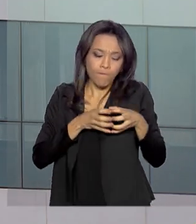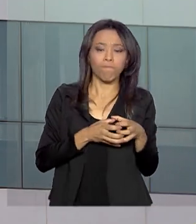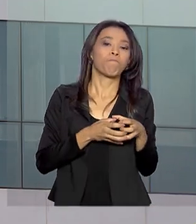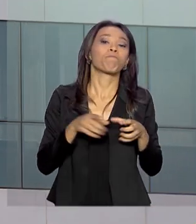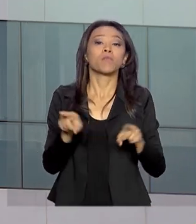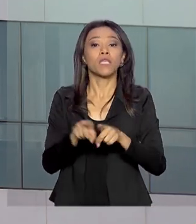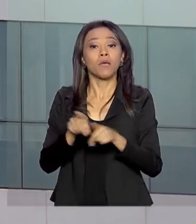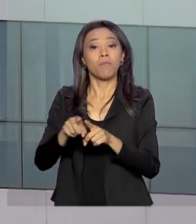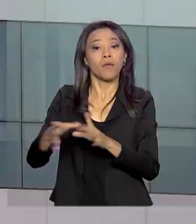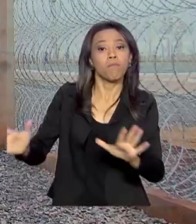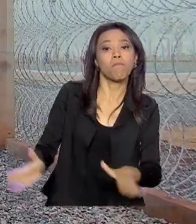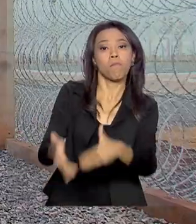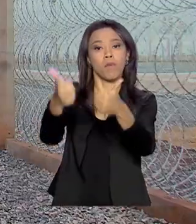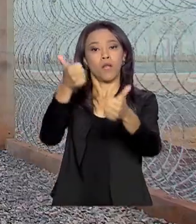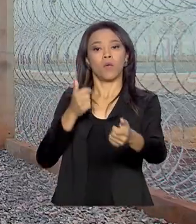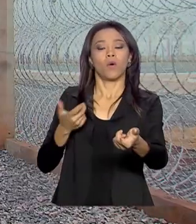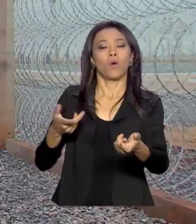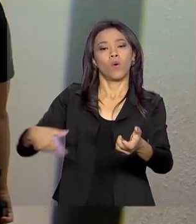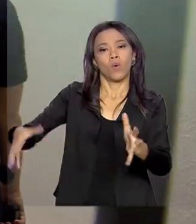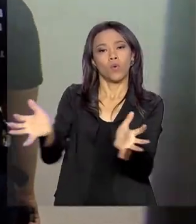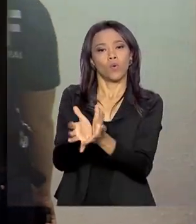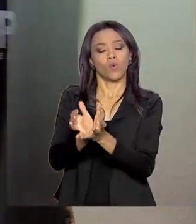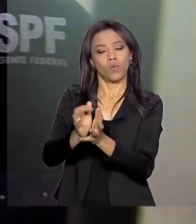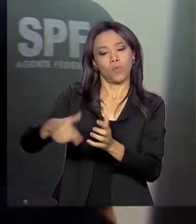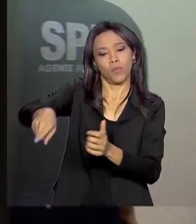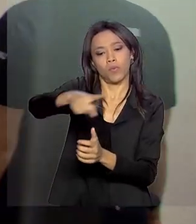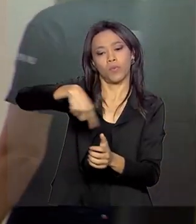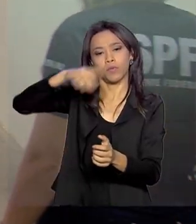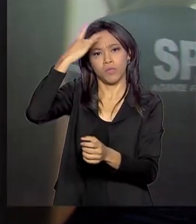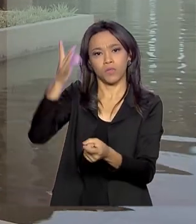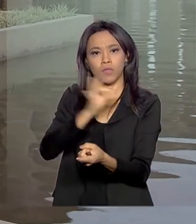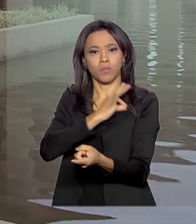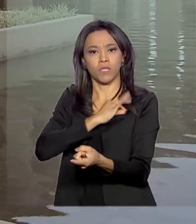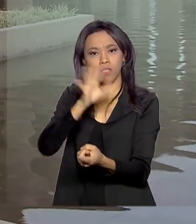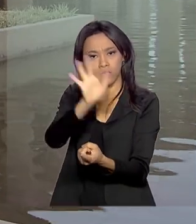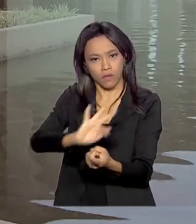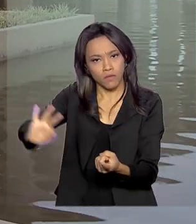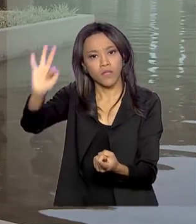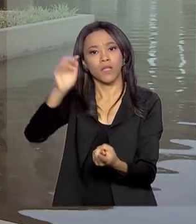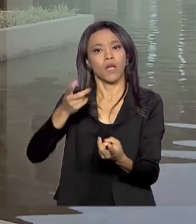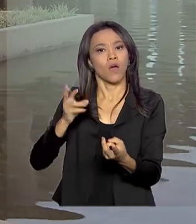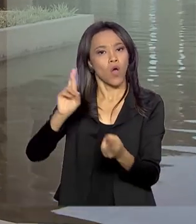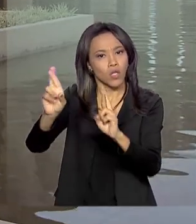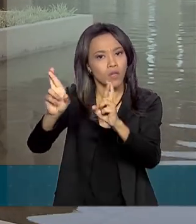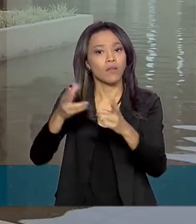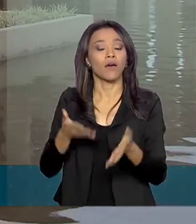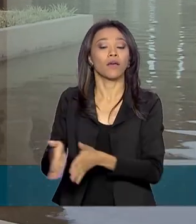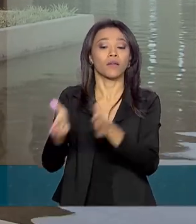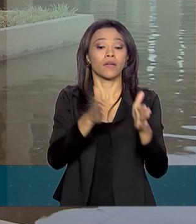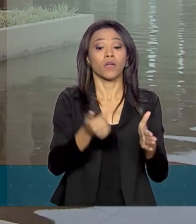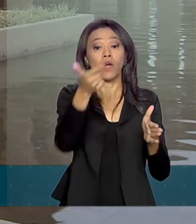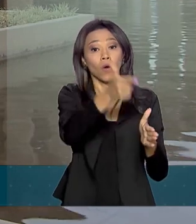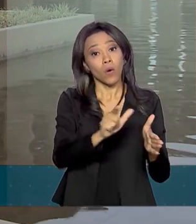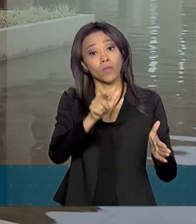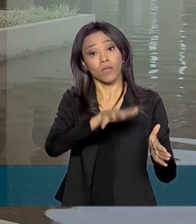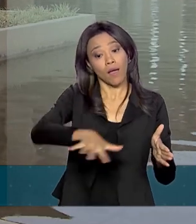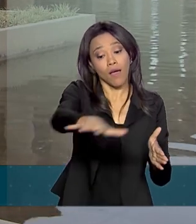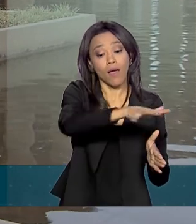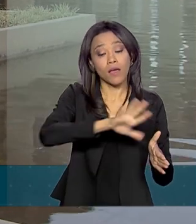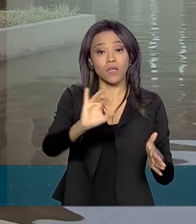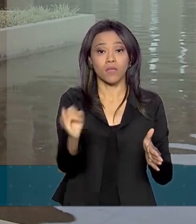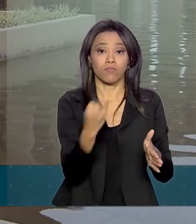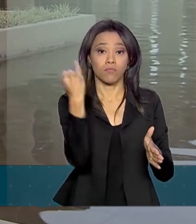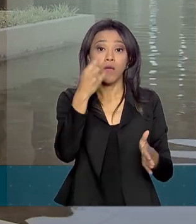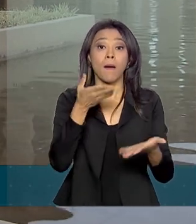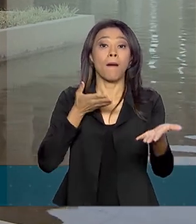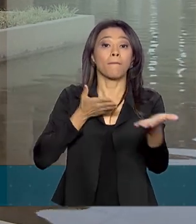Polícia Rodoviária Federal e Departamento Penitenciário Nacional. Outro avanço no campo da segurança pública neste governo foi a